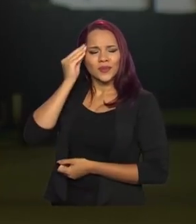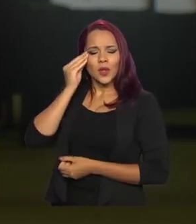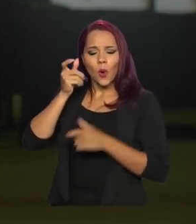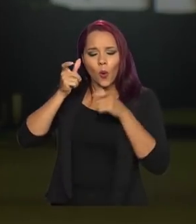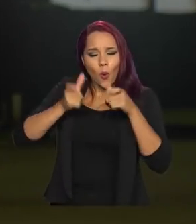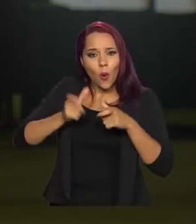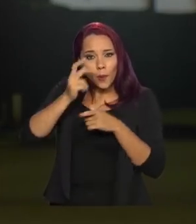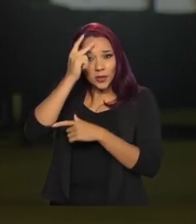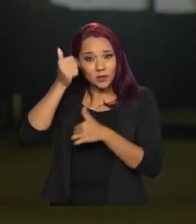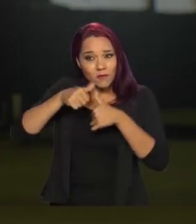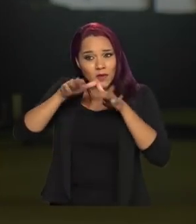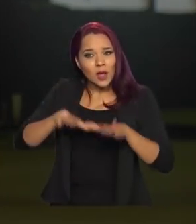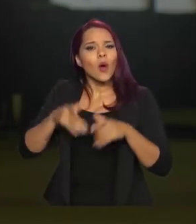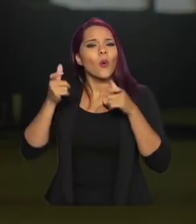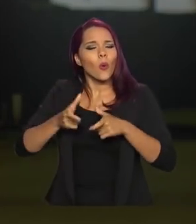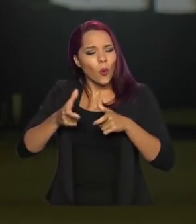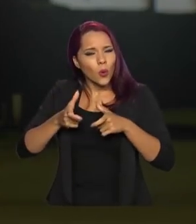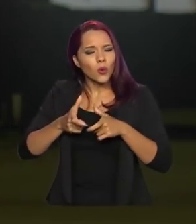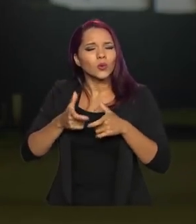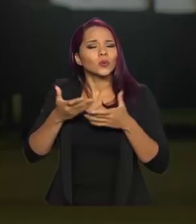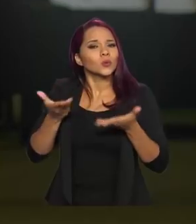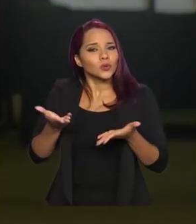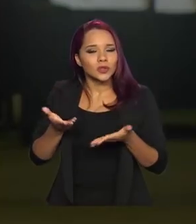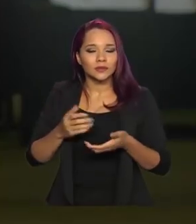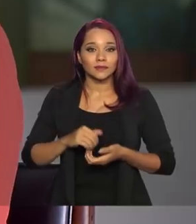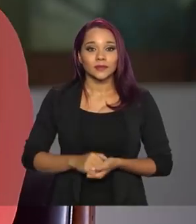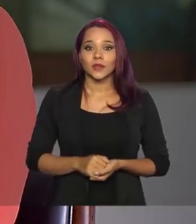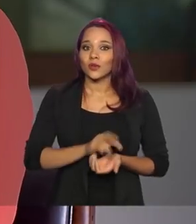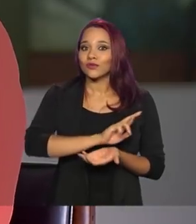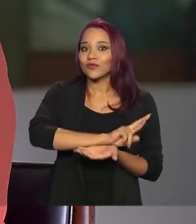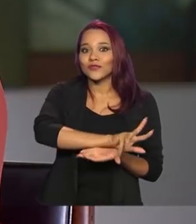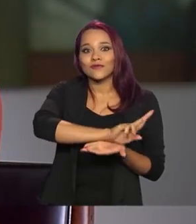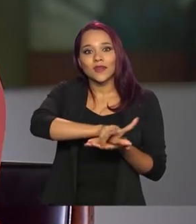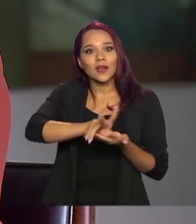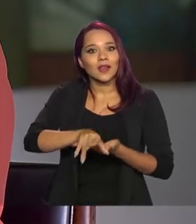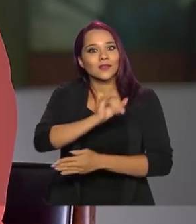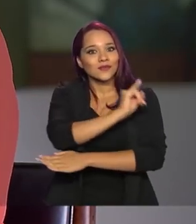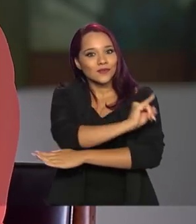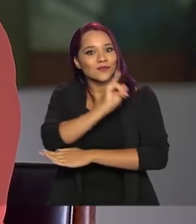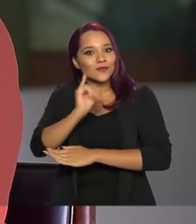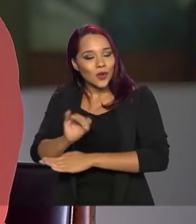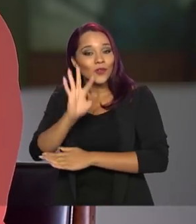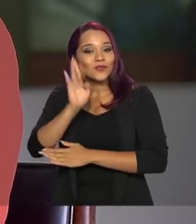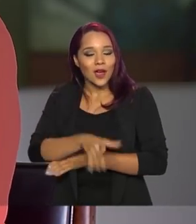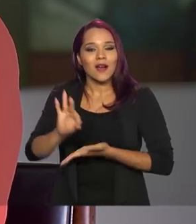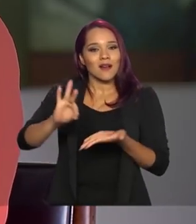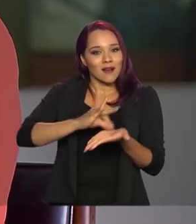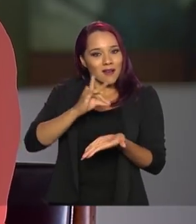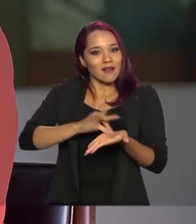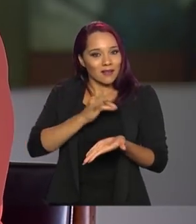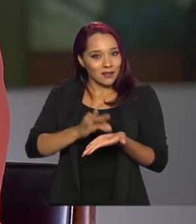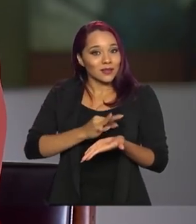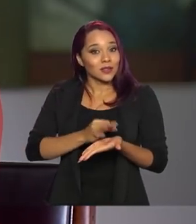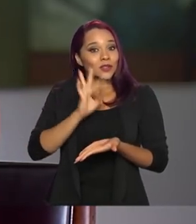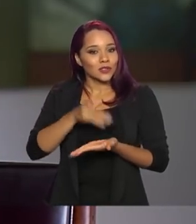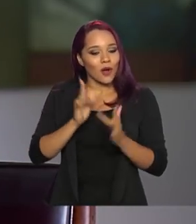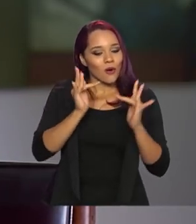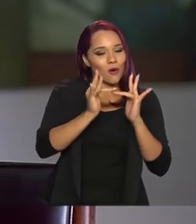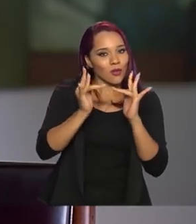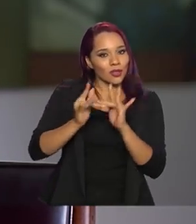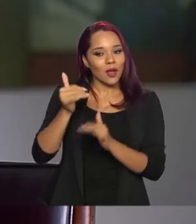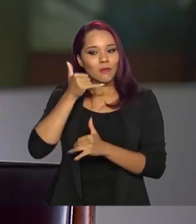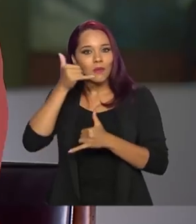que essas pessoas vão ficar exatamente? Onde que elas vão ser acolhidas? Inúmeras instituições já estão se cadastrando. Já estamos fazendo contato